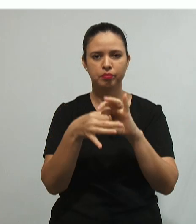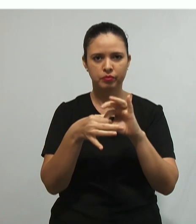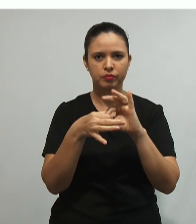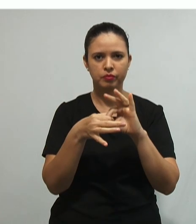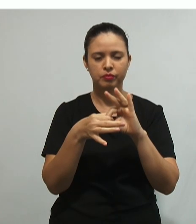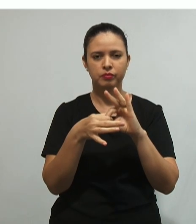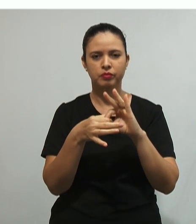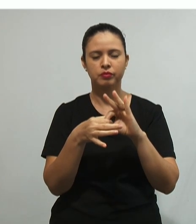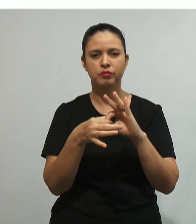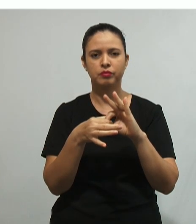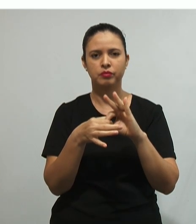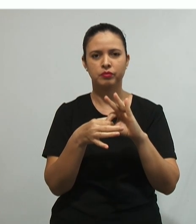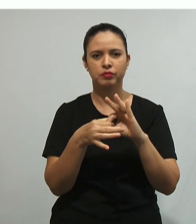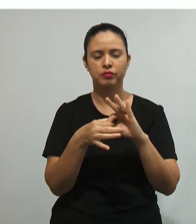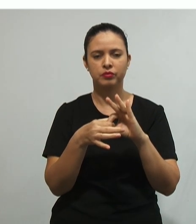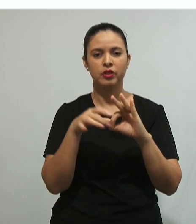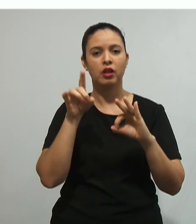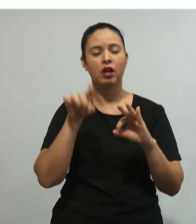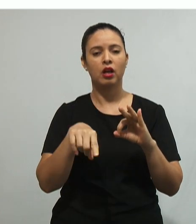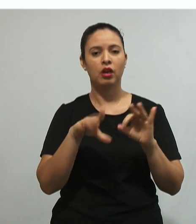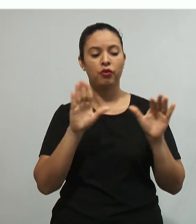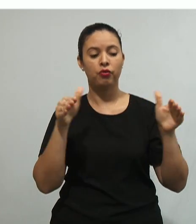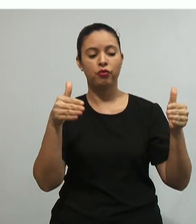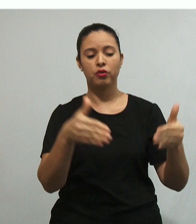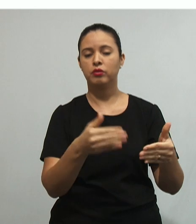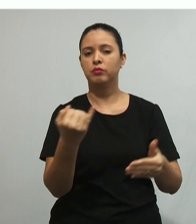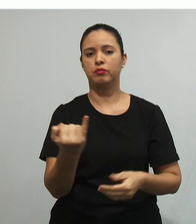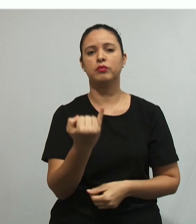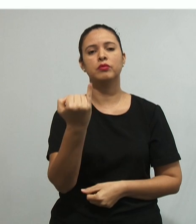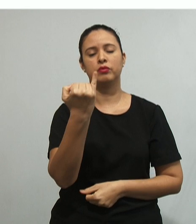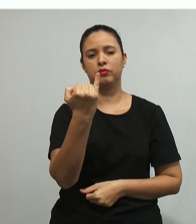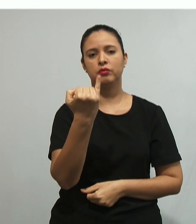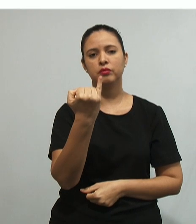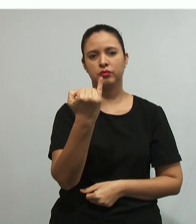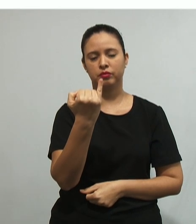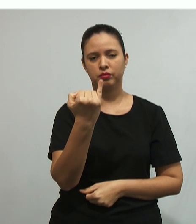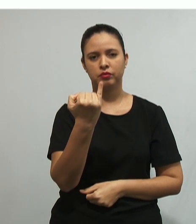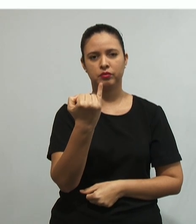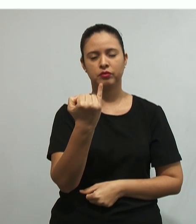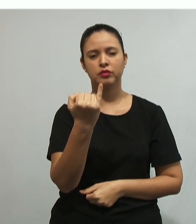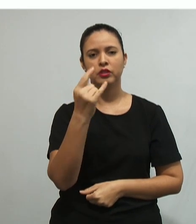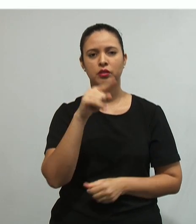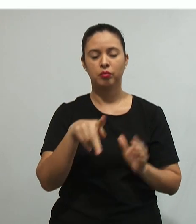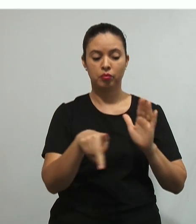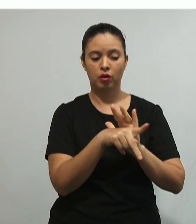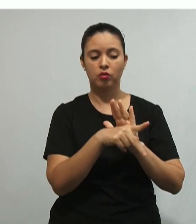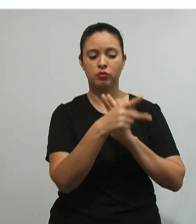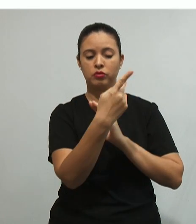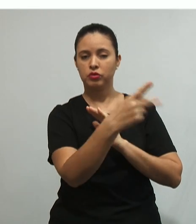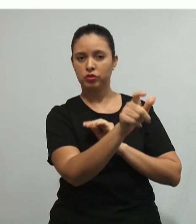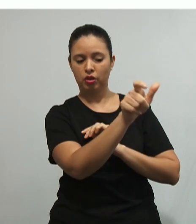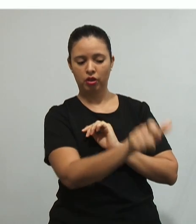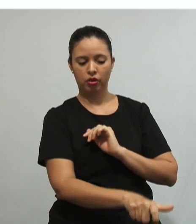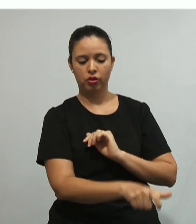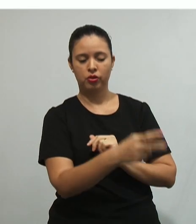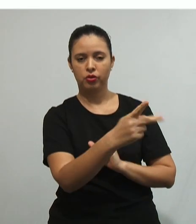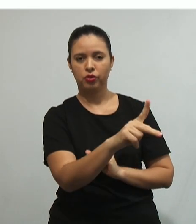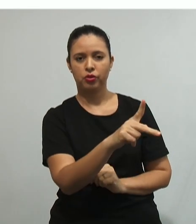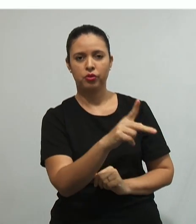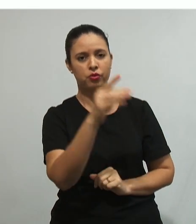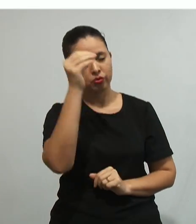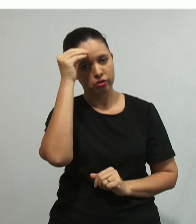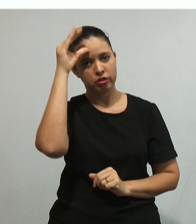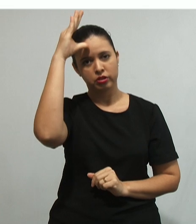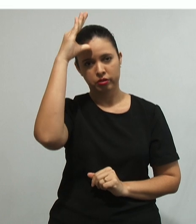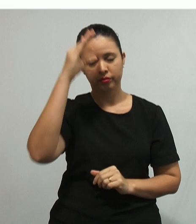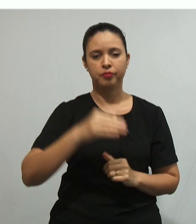um aspecto especificamente relevante da estrutura de um conhecimento do indivíduo. Ou seja, esse